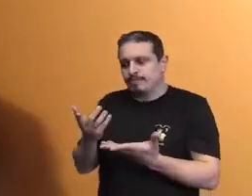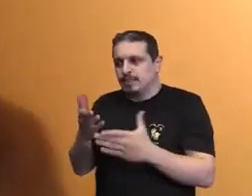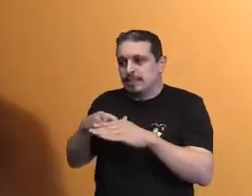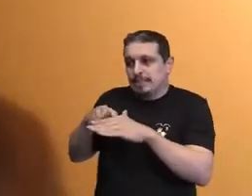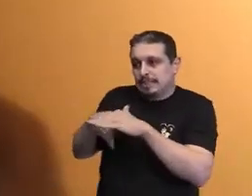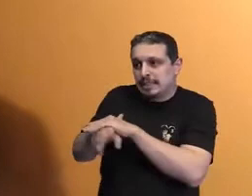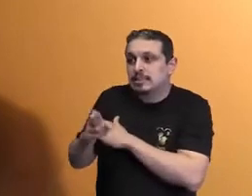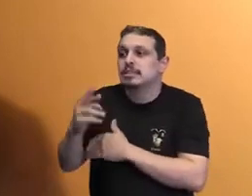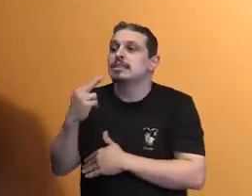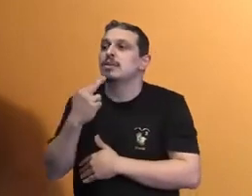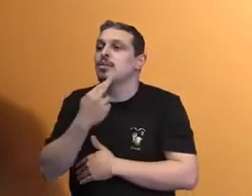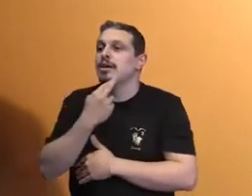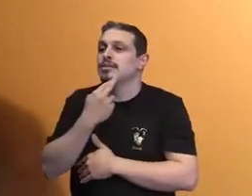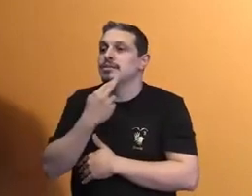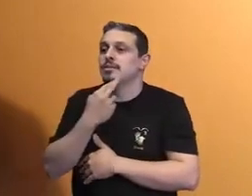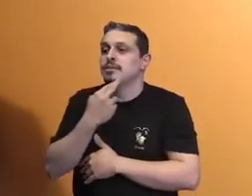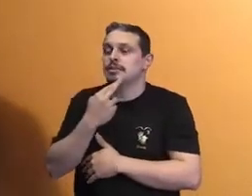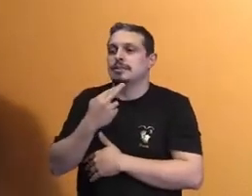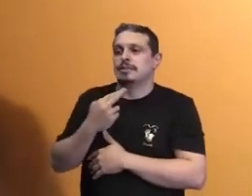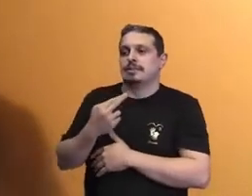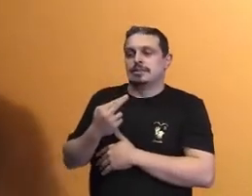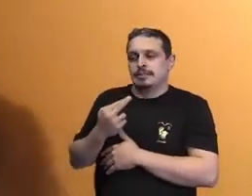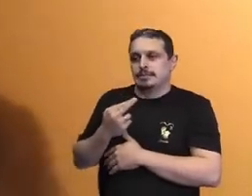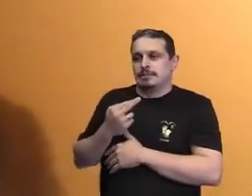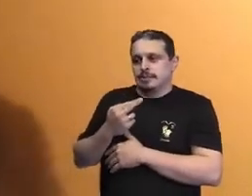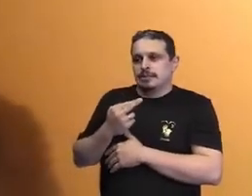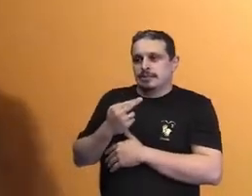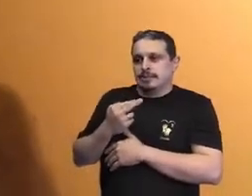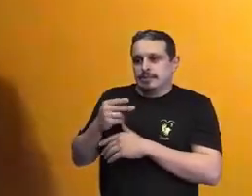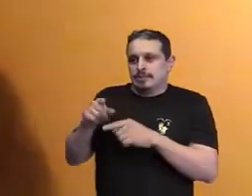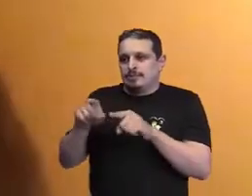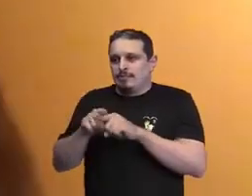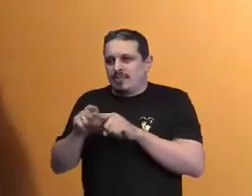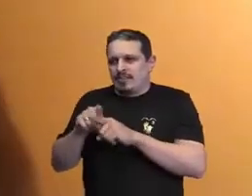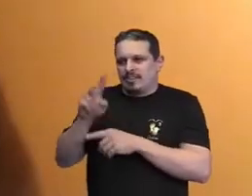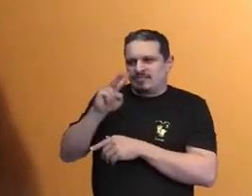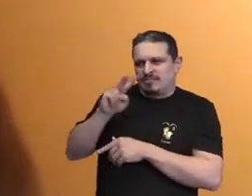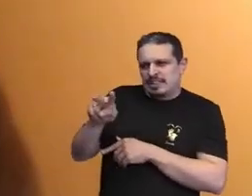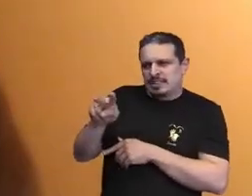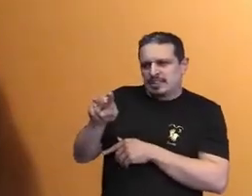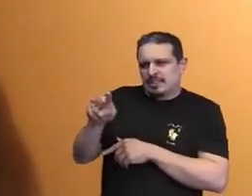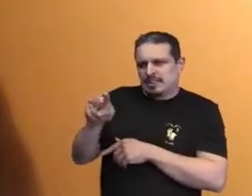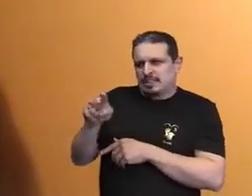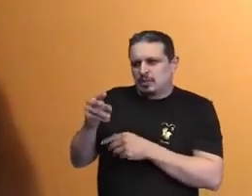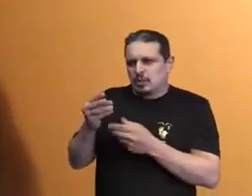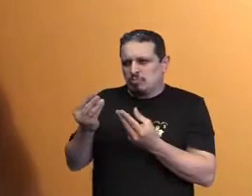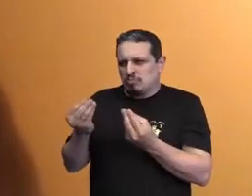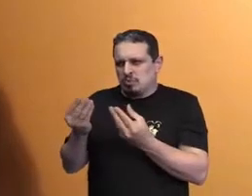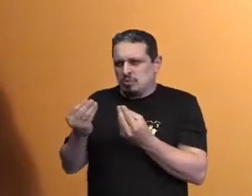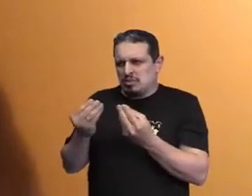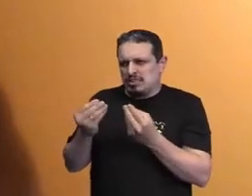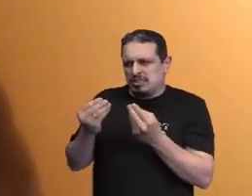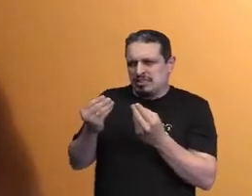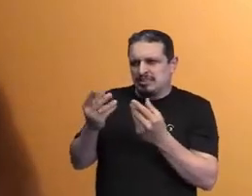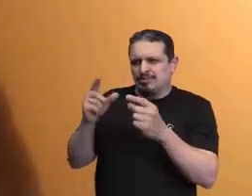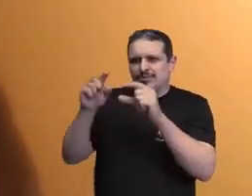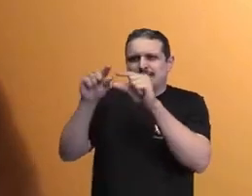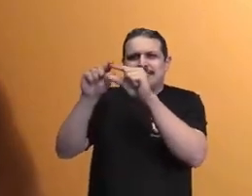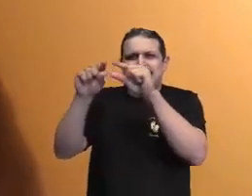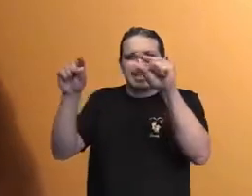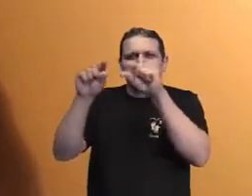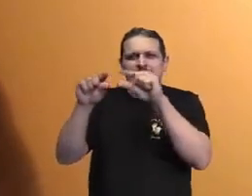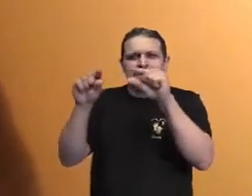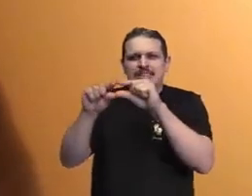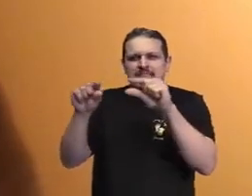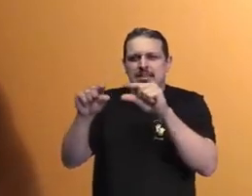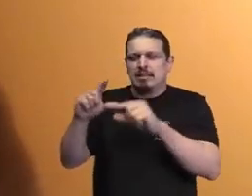porta temos os melhores fóruns microondas da cidade. Mas se tivesse escrito que tem fogão a lenha,